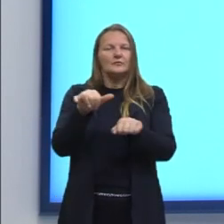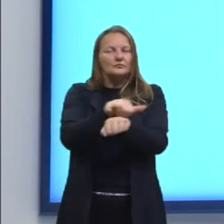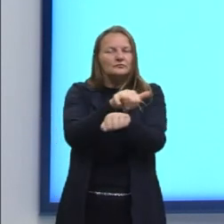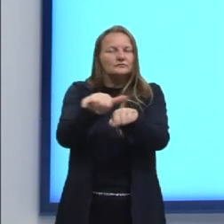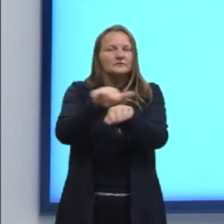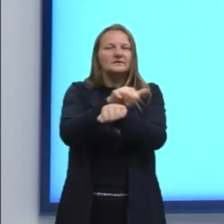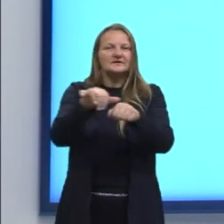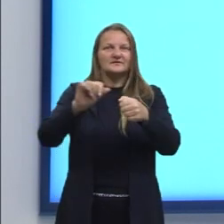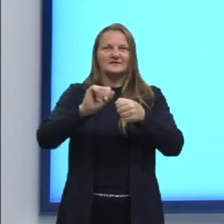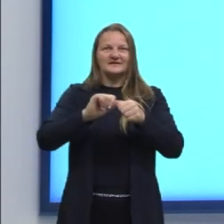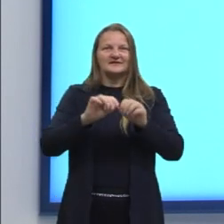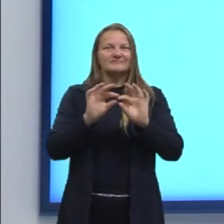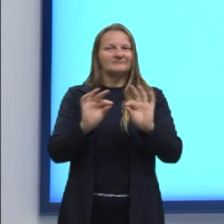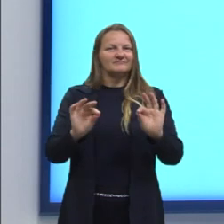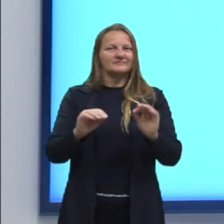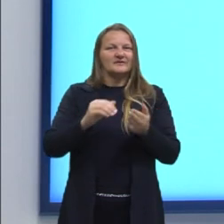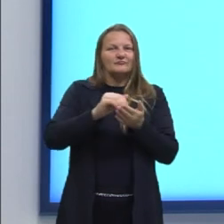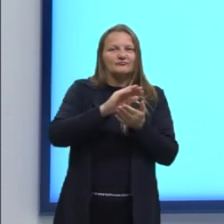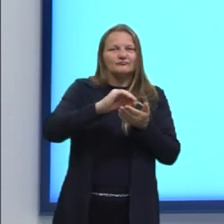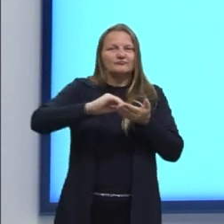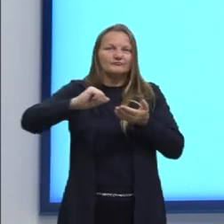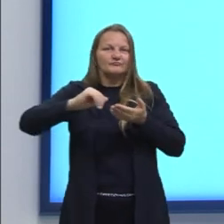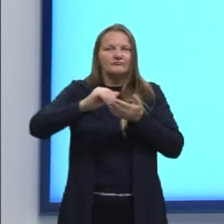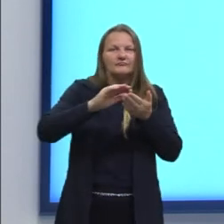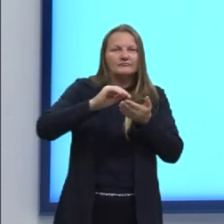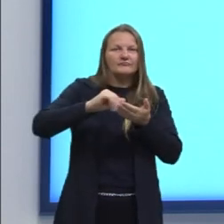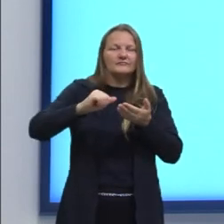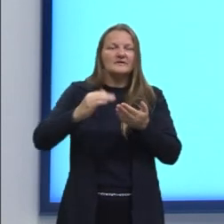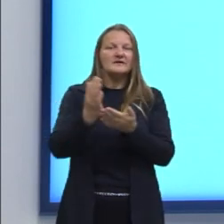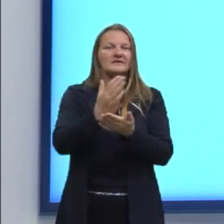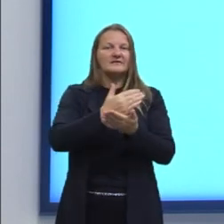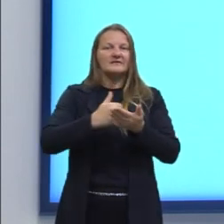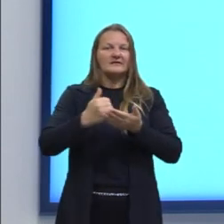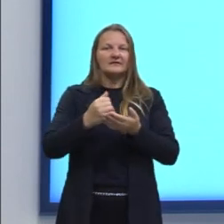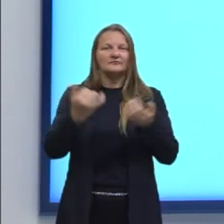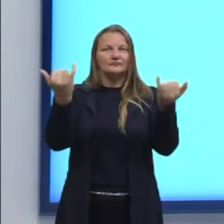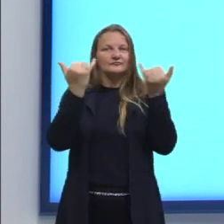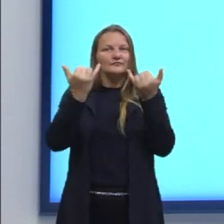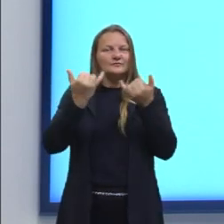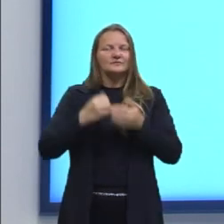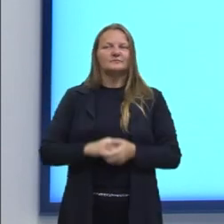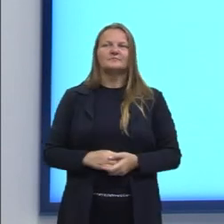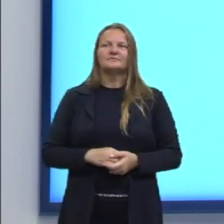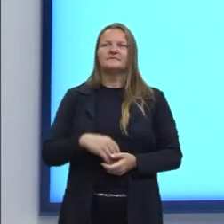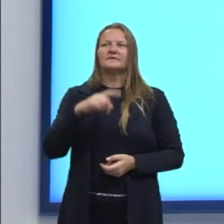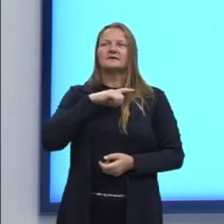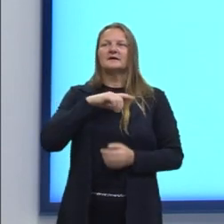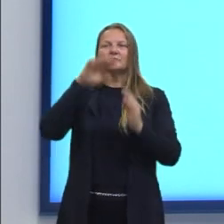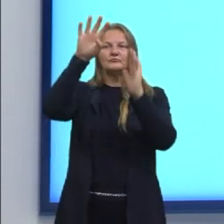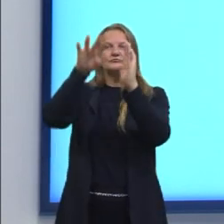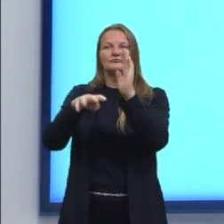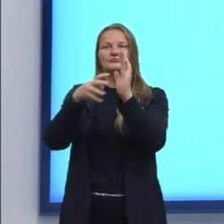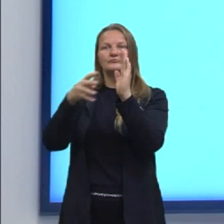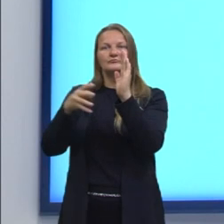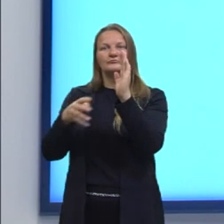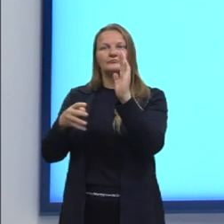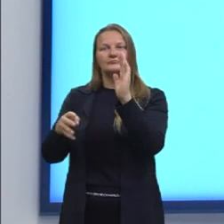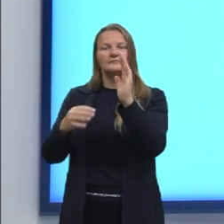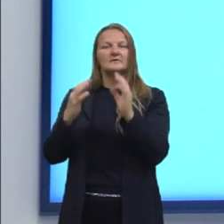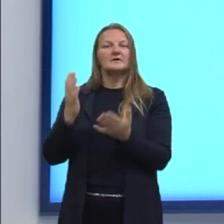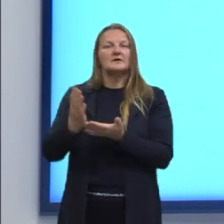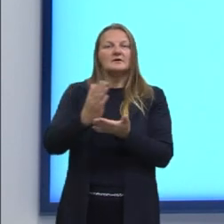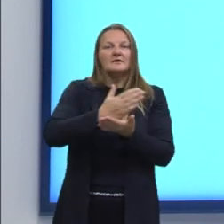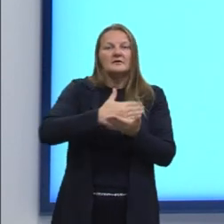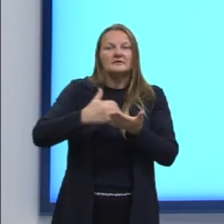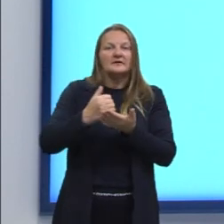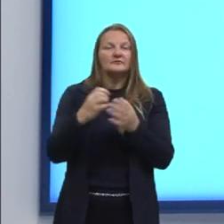fazer simplesmente eliminando, né, os dados que nós temos. Se tem a tabelinha com todos os dados para a